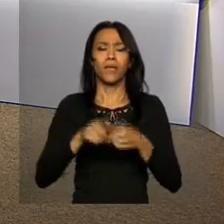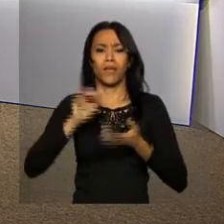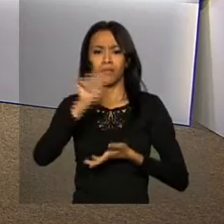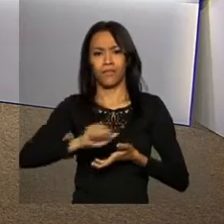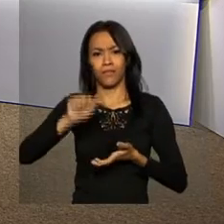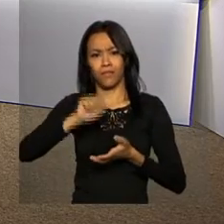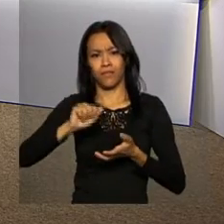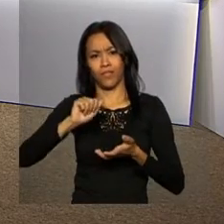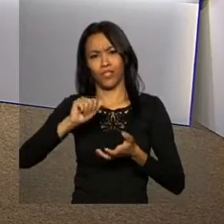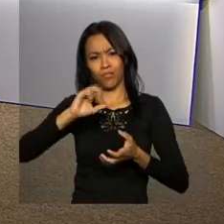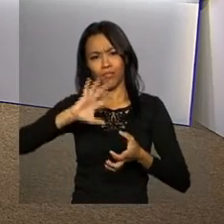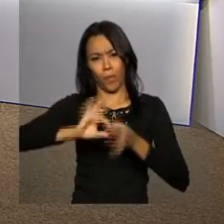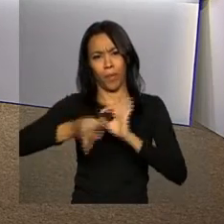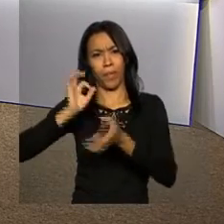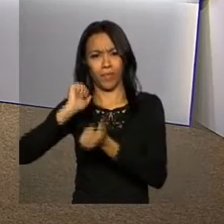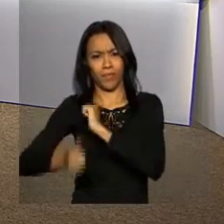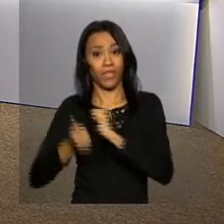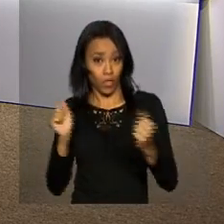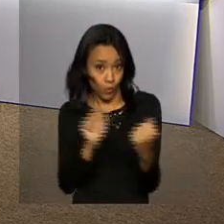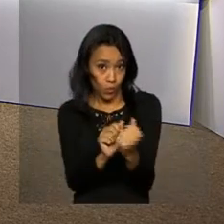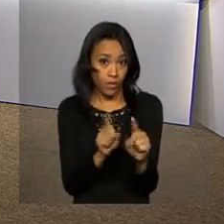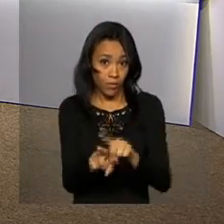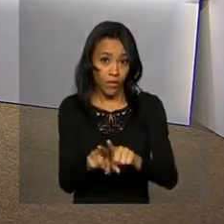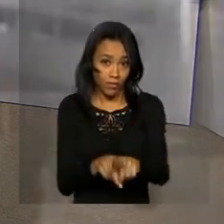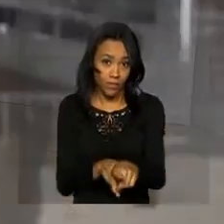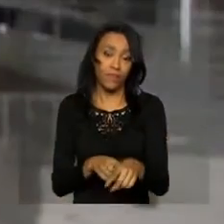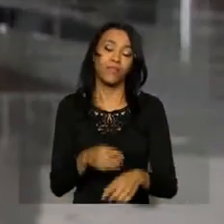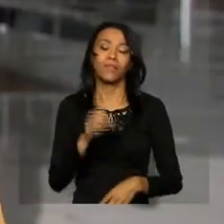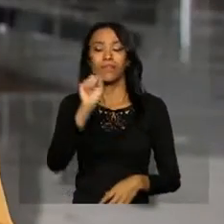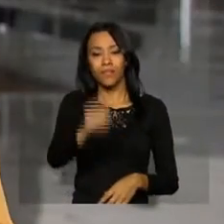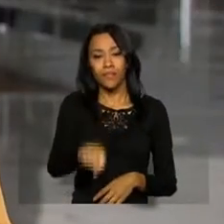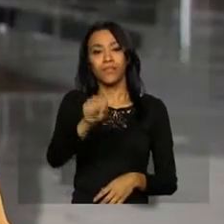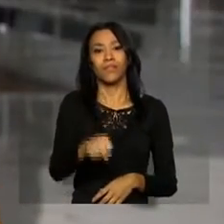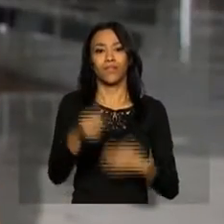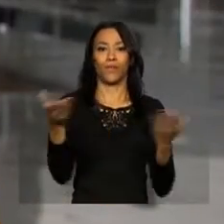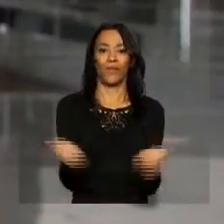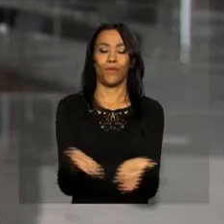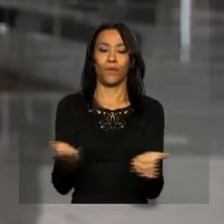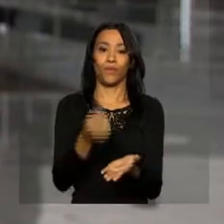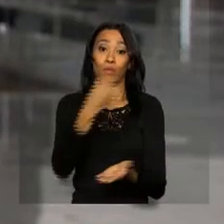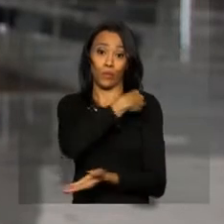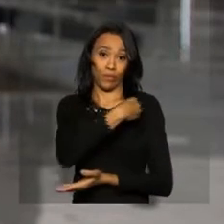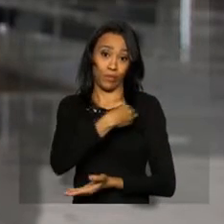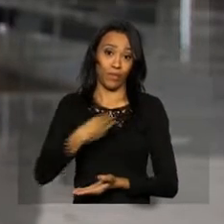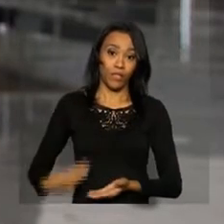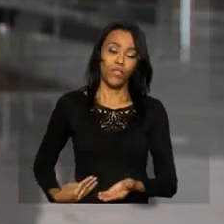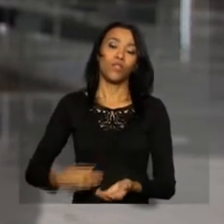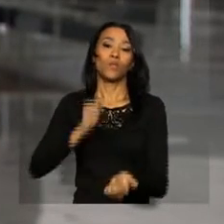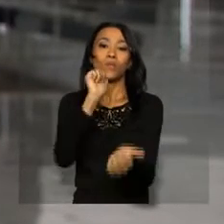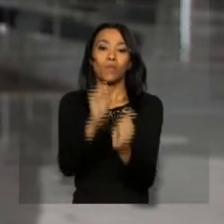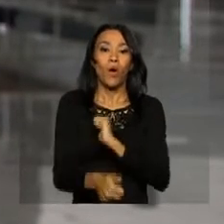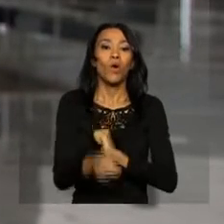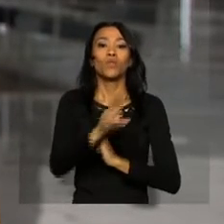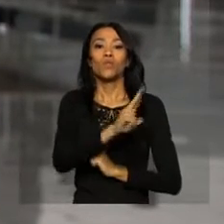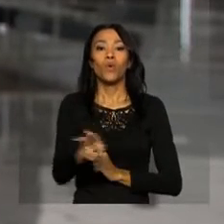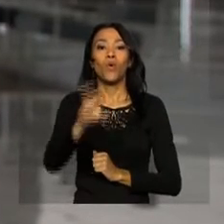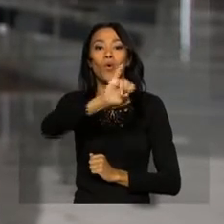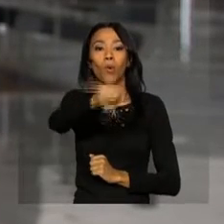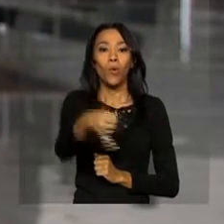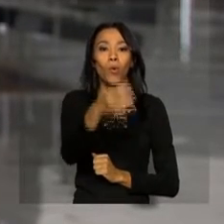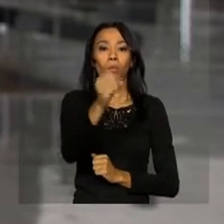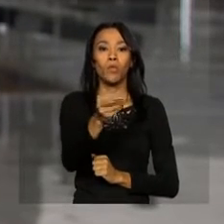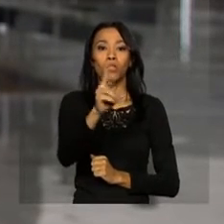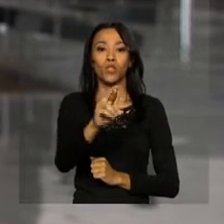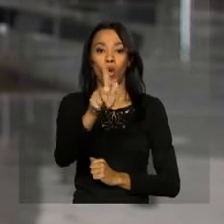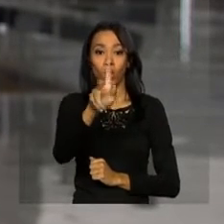luta contra o Aedes aegypti, não é? Isso mesmo, hoje, Jaime, o Ministro do Esporte, Jorge Hilton, está na Barra da